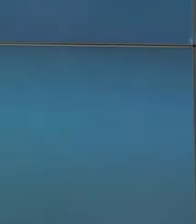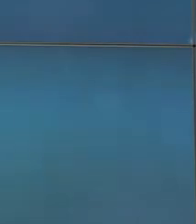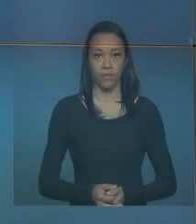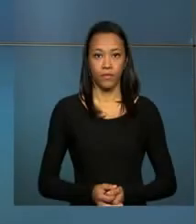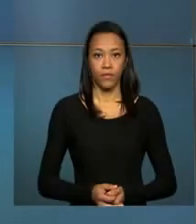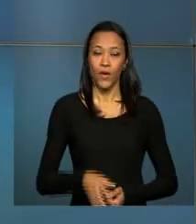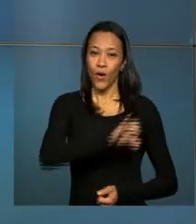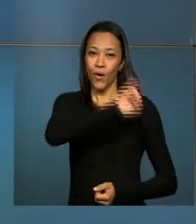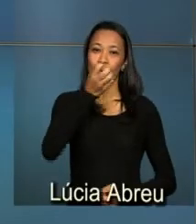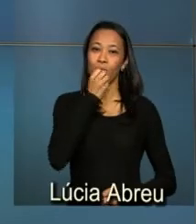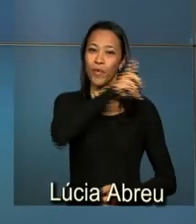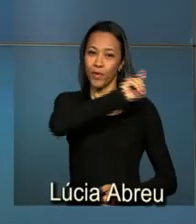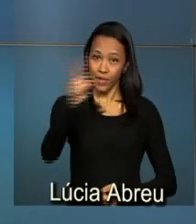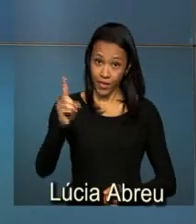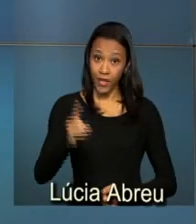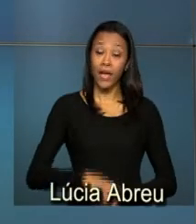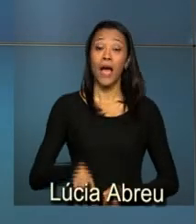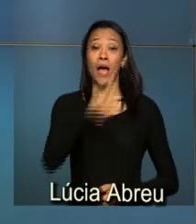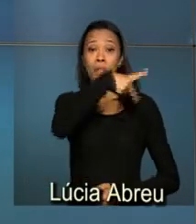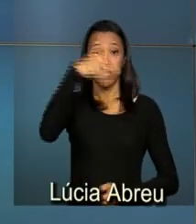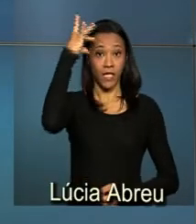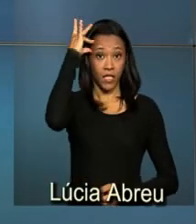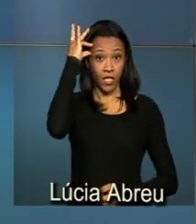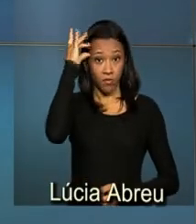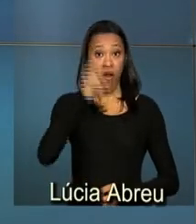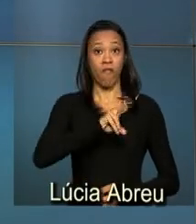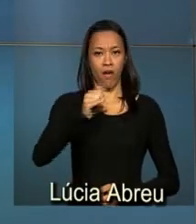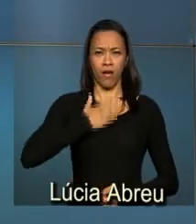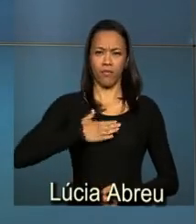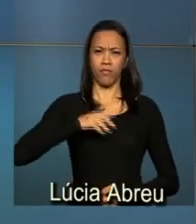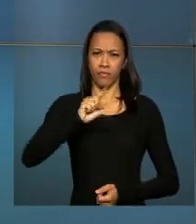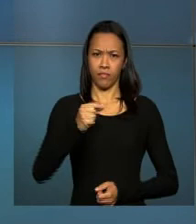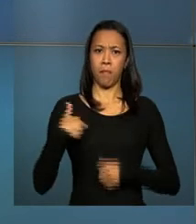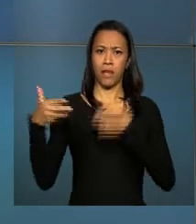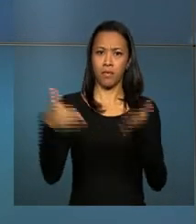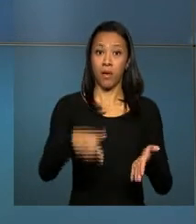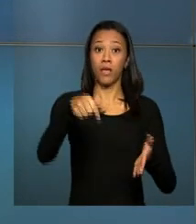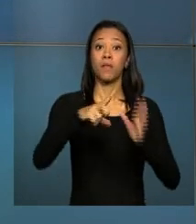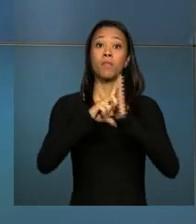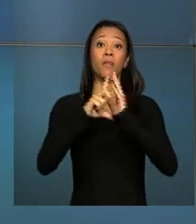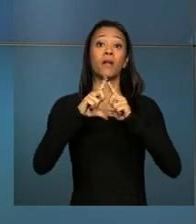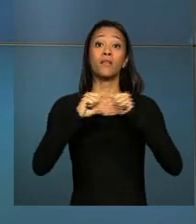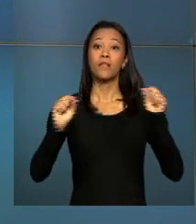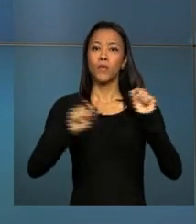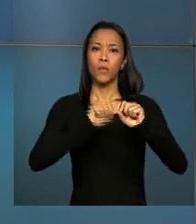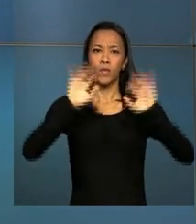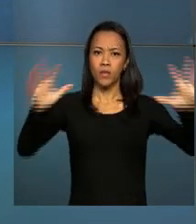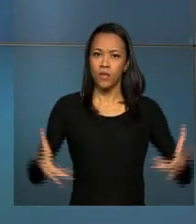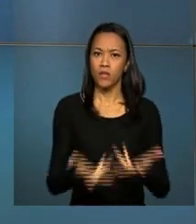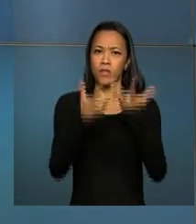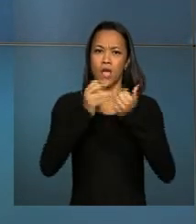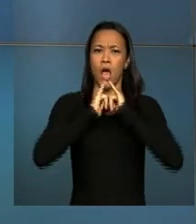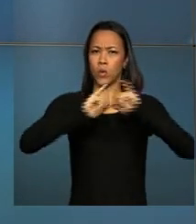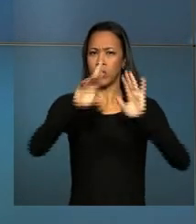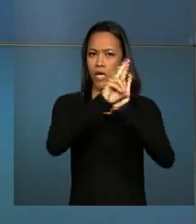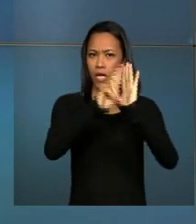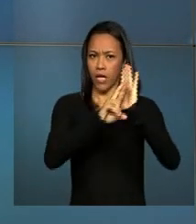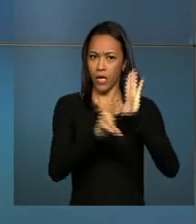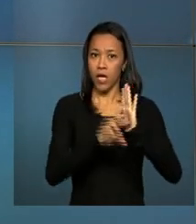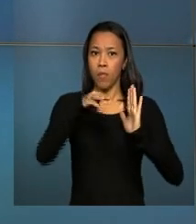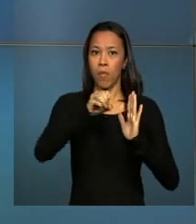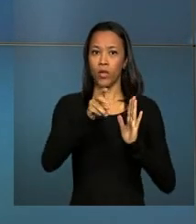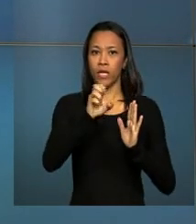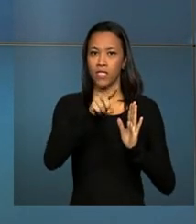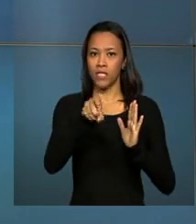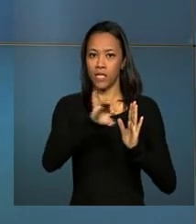Olá, bom dia. A presidenta Dilma Rousseff participa logo mais aqui em Brasília da cerimônia de anúncio de medidas de modernização